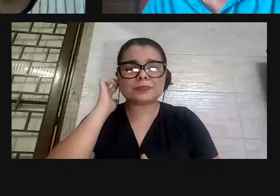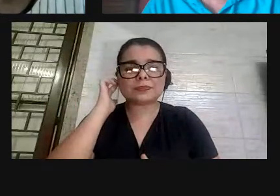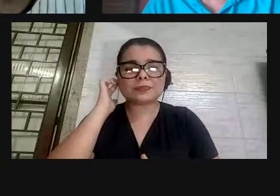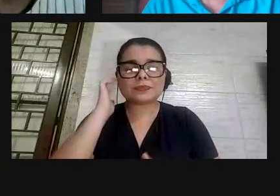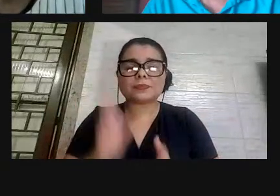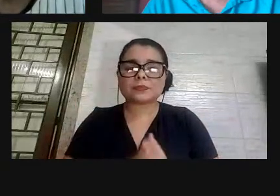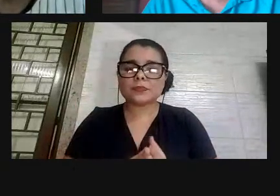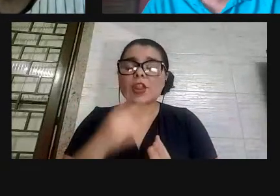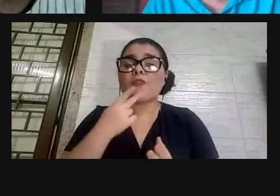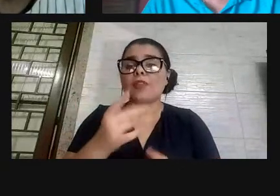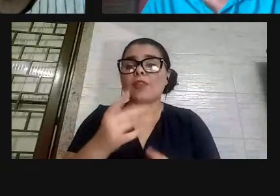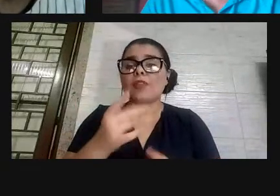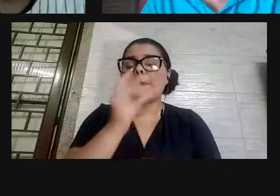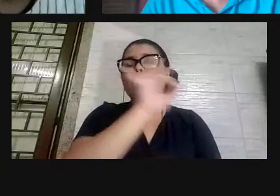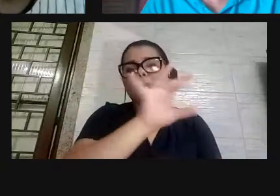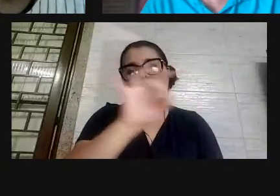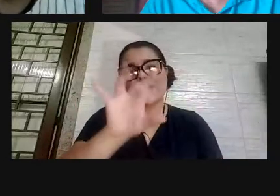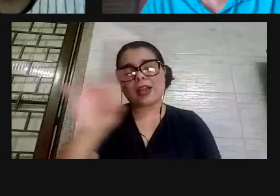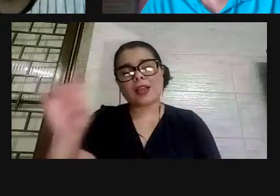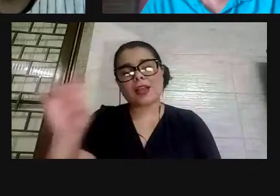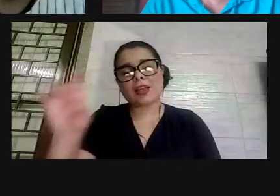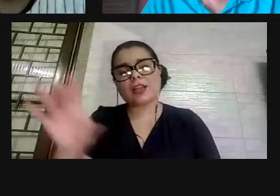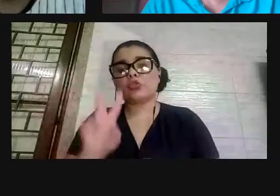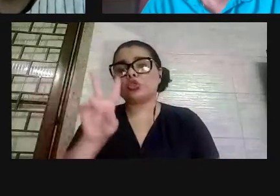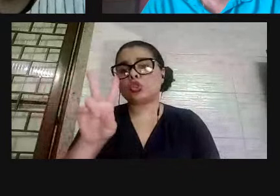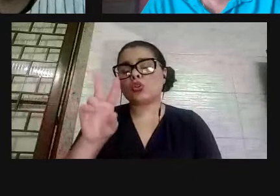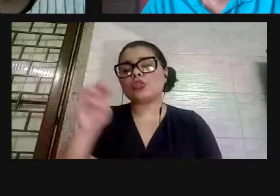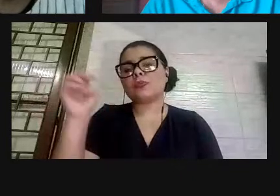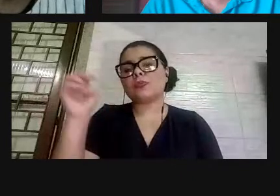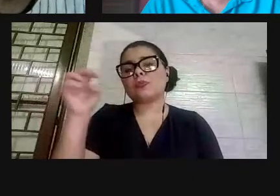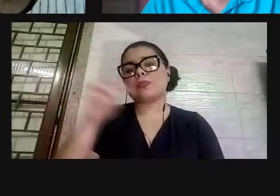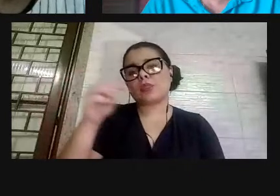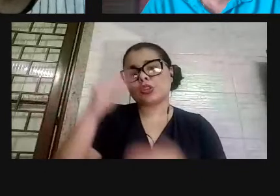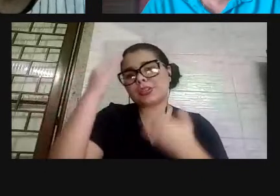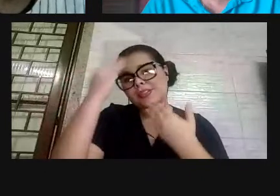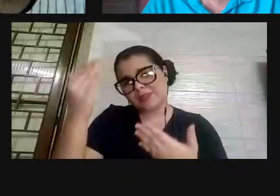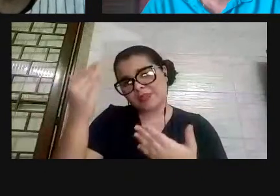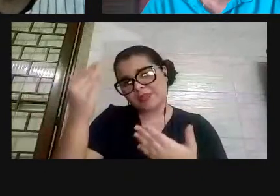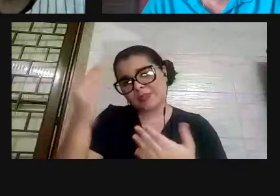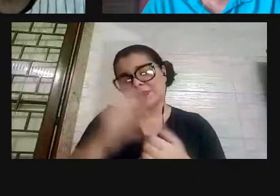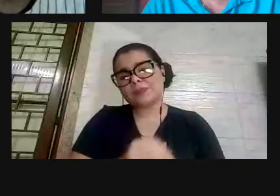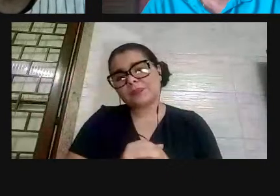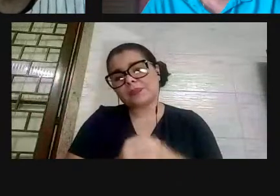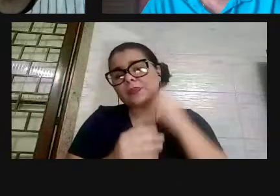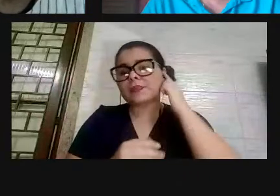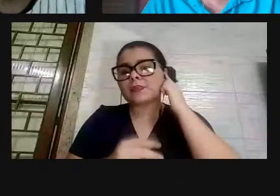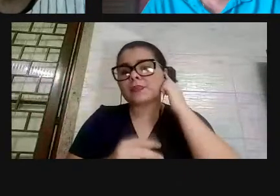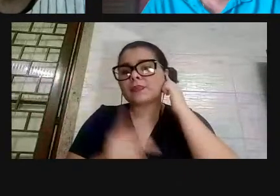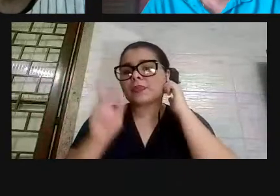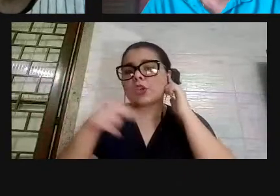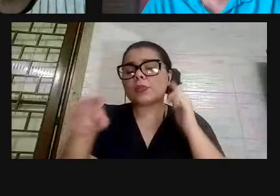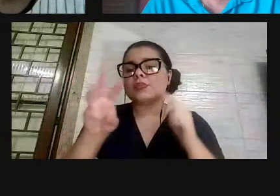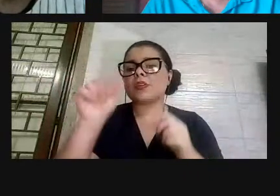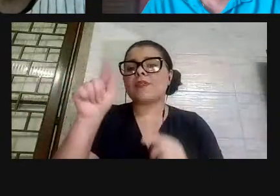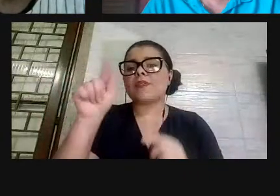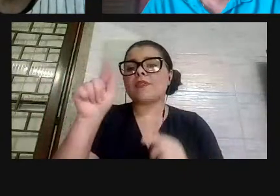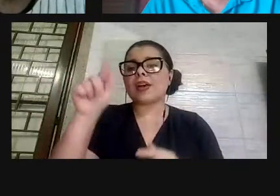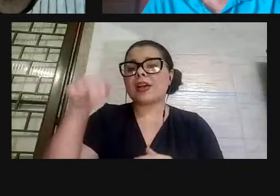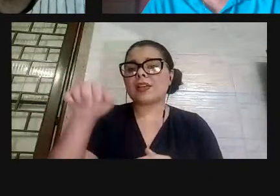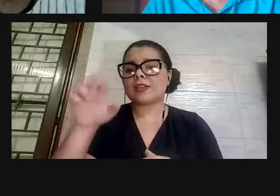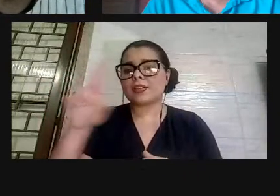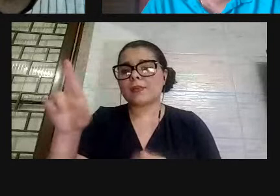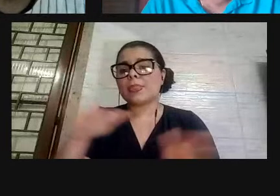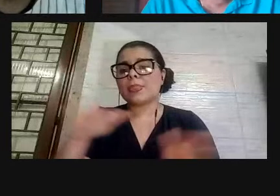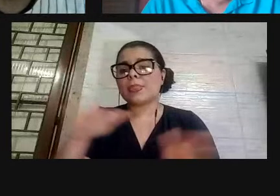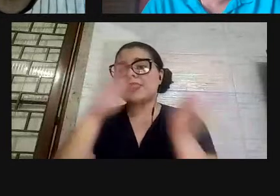a palavra a cada um, para ter, assim, os dois minutinhos de um agradecimento, primeiro o professor Wagner, depois o professor Sérgio,